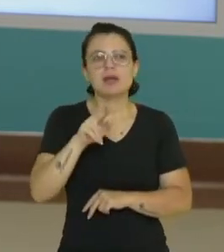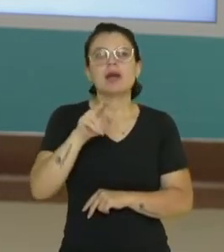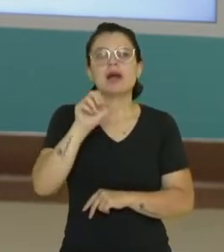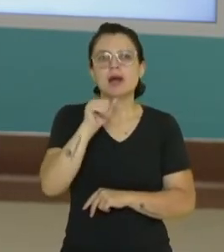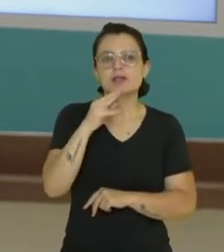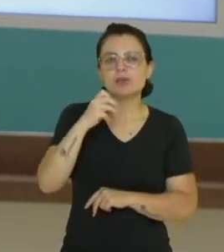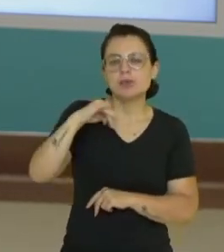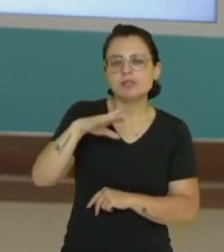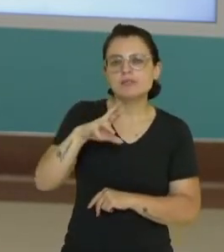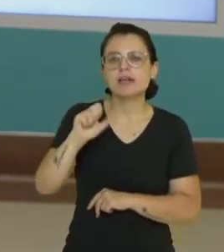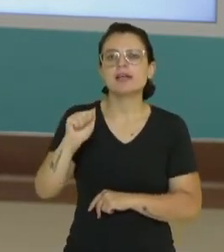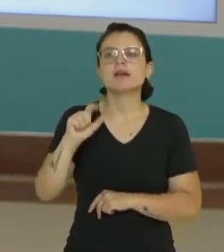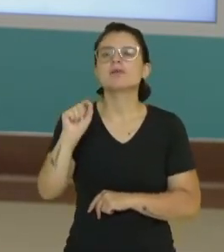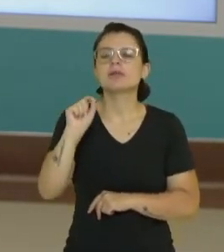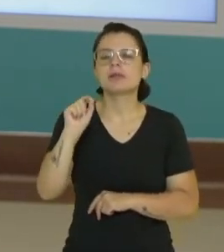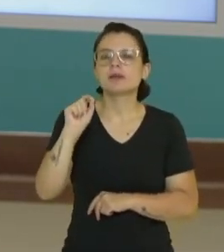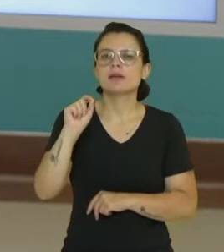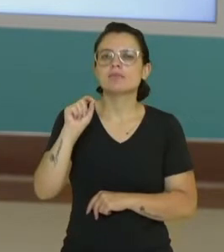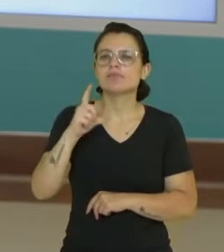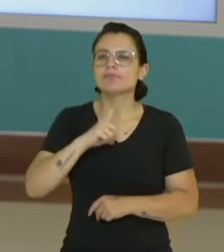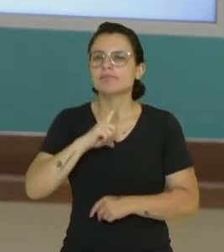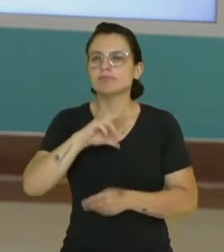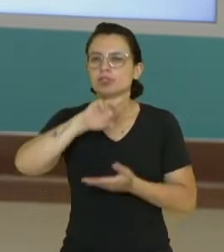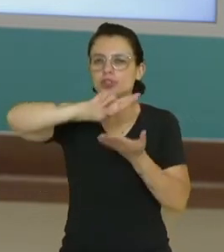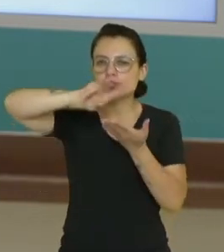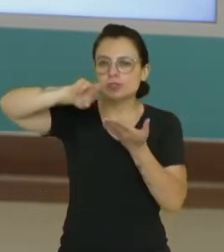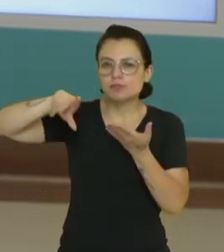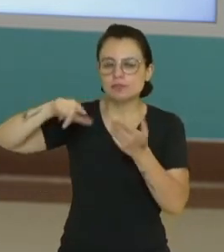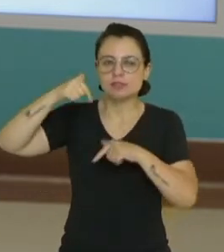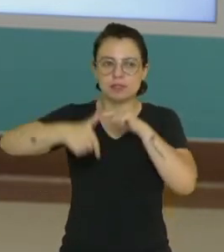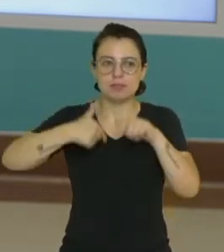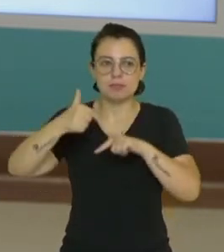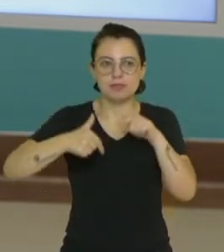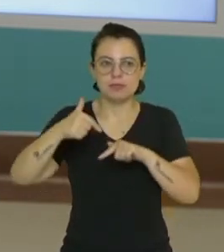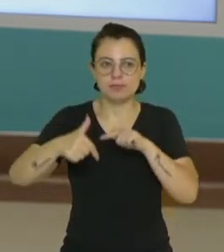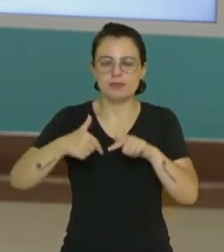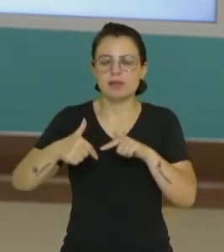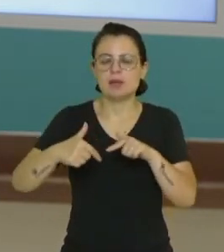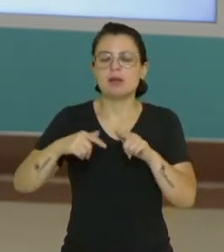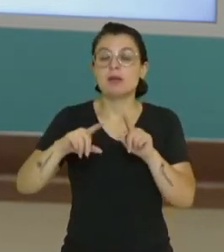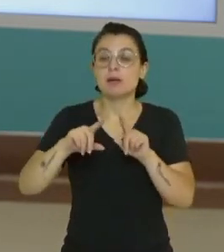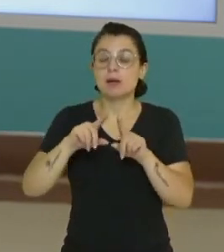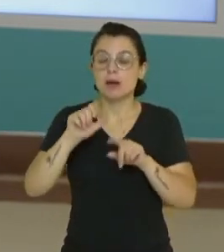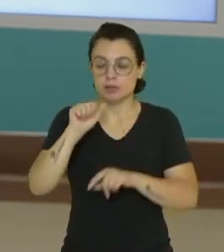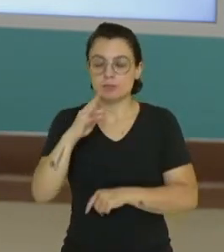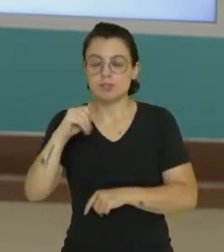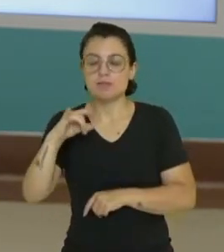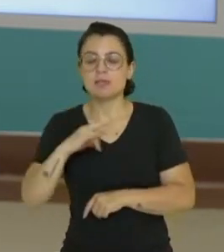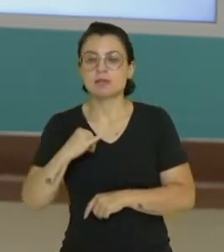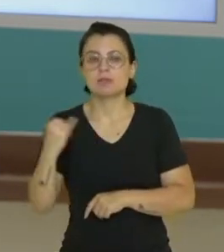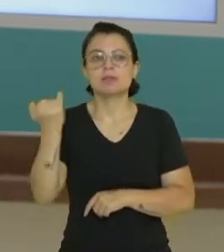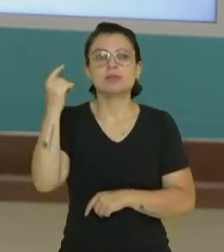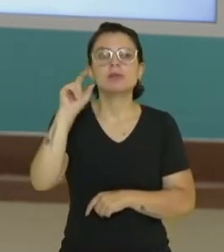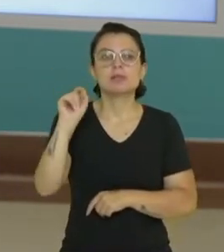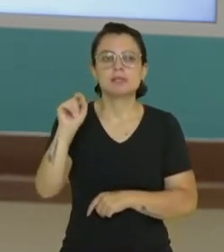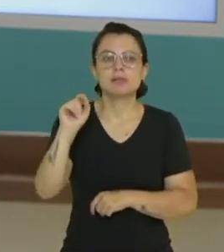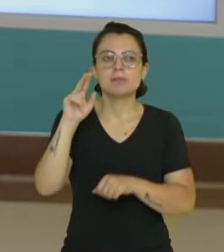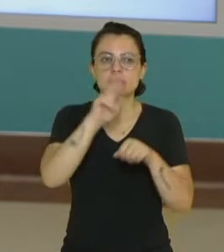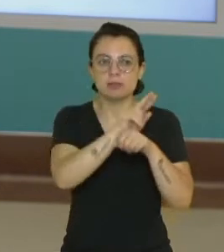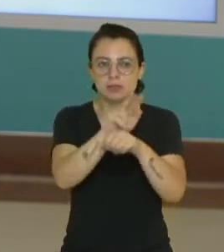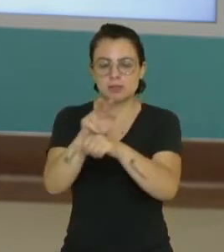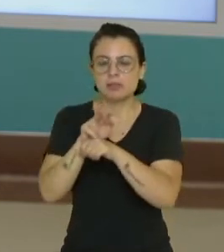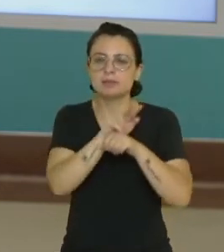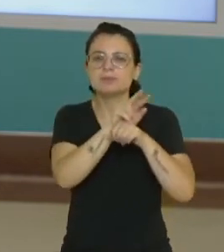uma série de funções. Você sabia que a atmosfera tem muitos papéis importantes? Um deles também é a